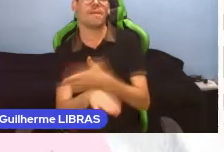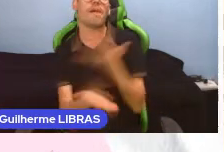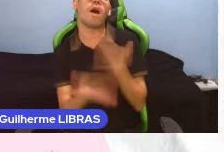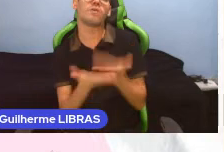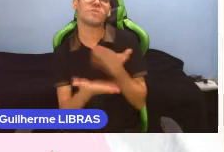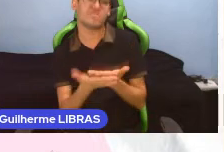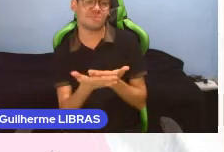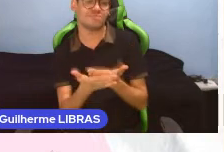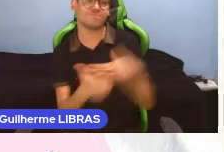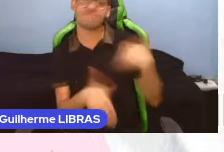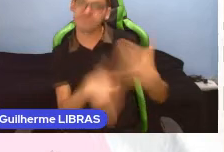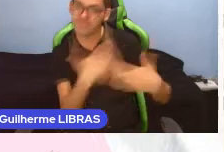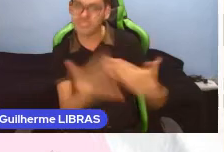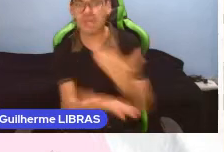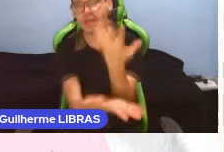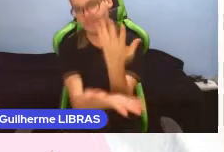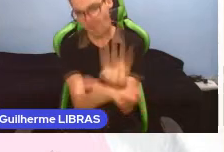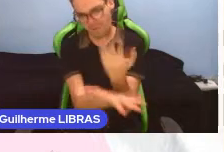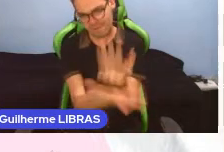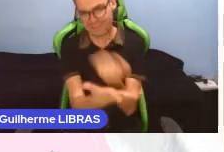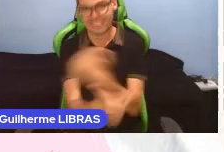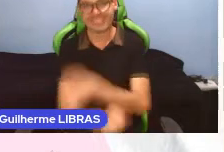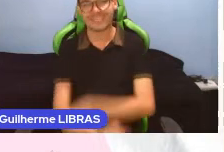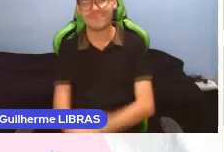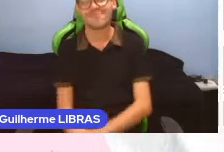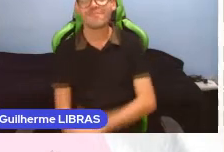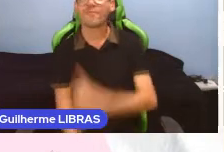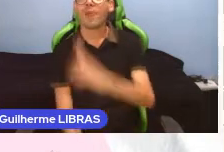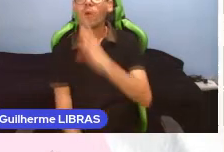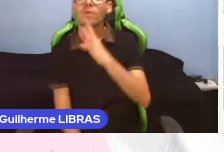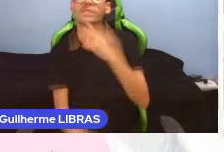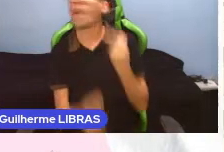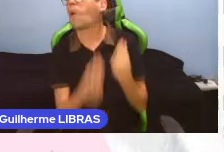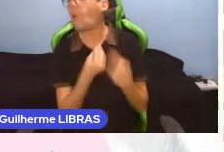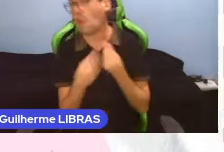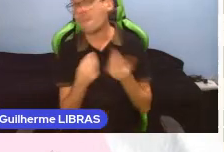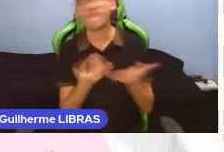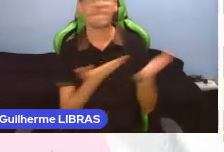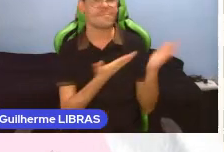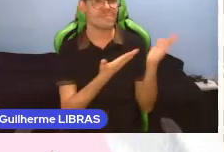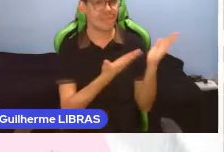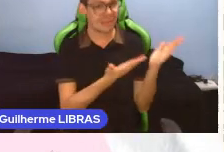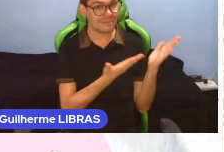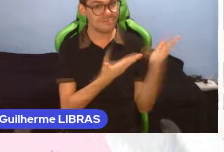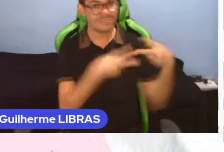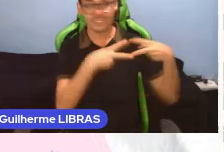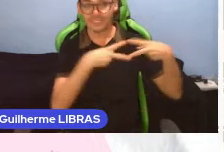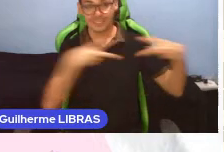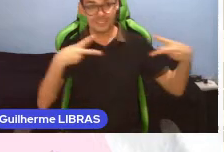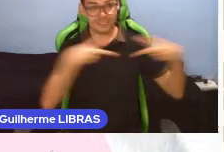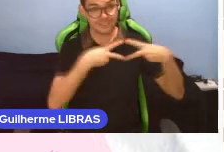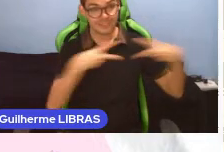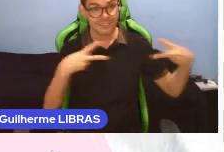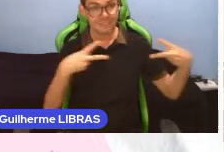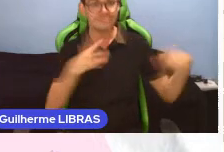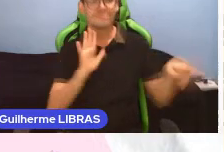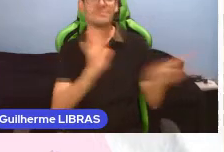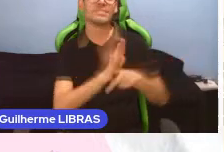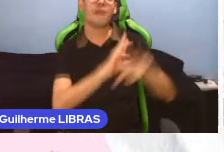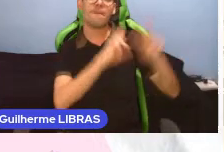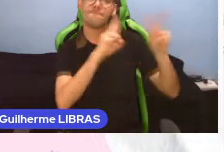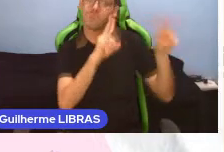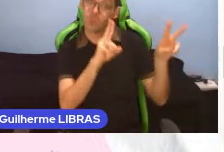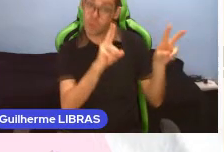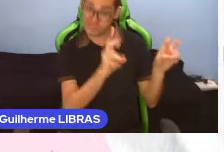processo de alfabetização. Para conhecer sobre a audiodescrição, nós temos o link, né, sobre o assunto e